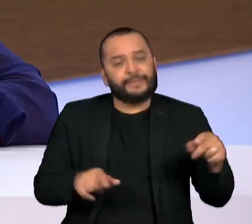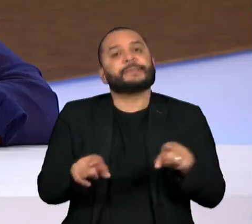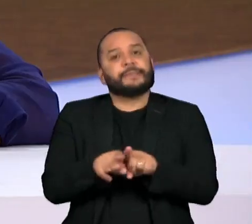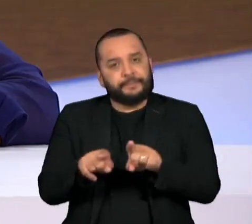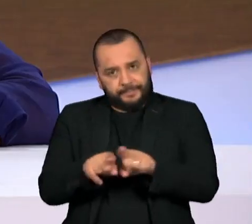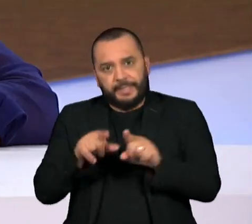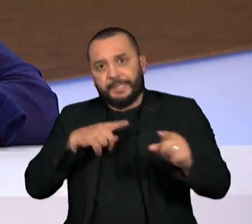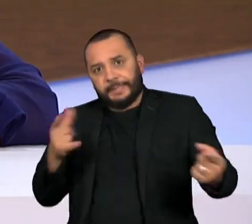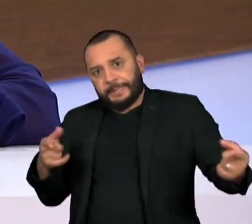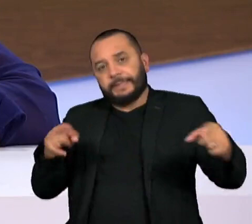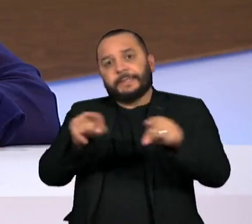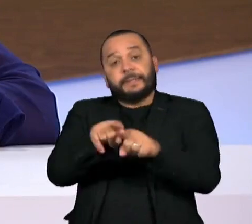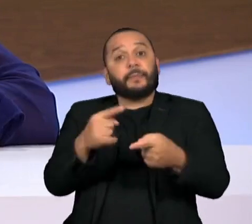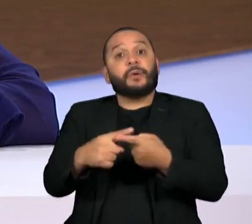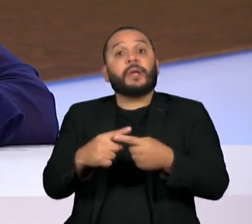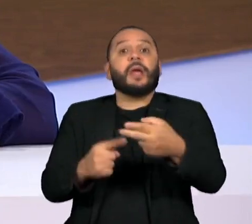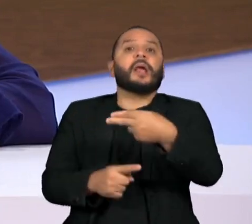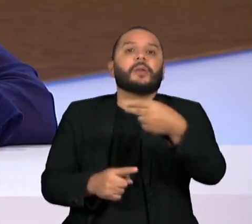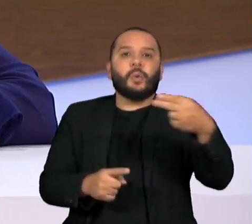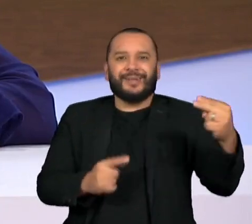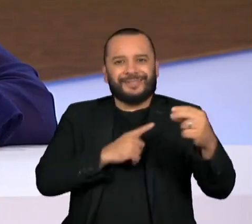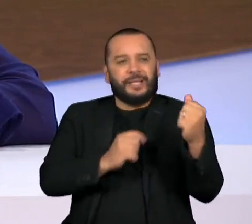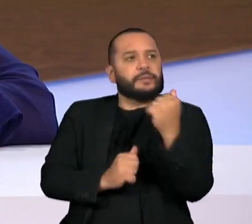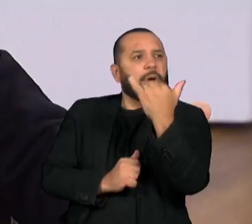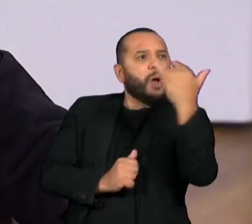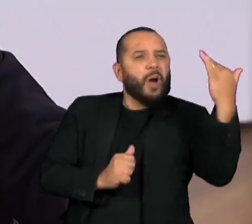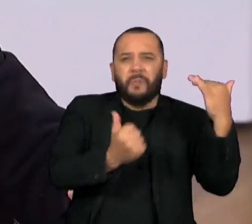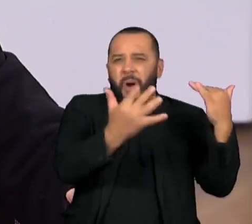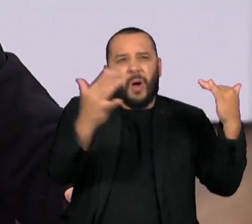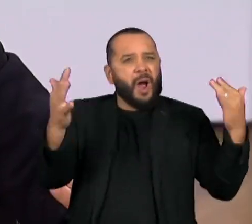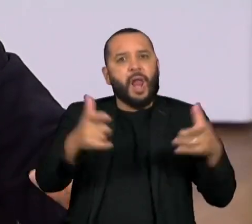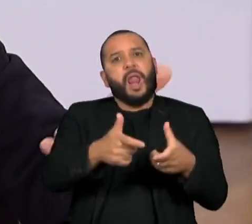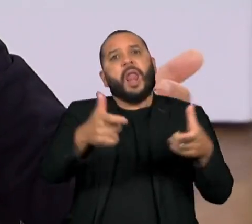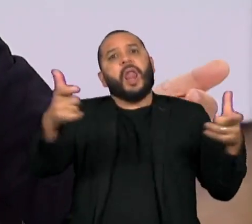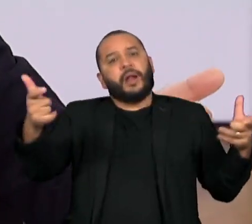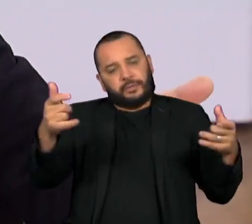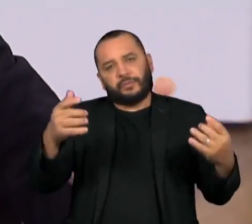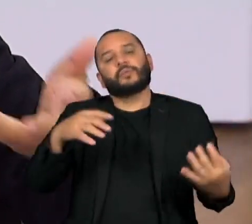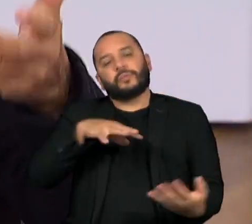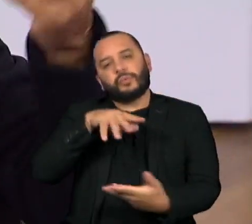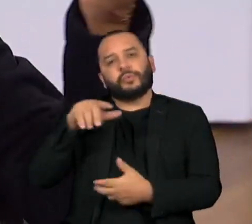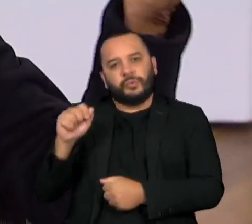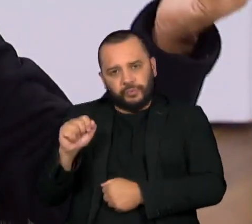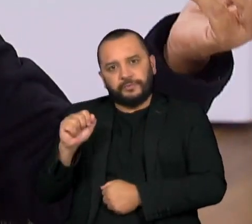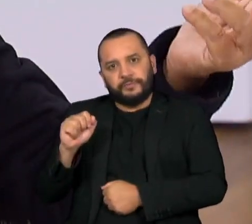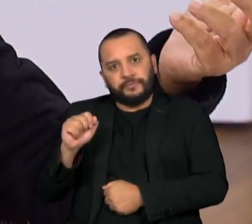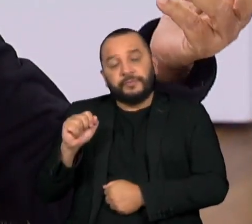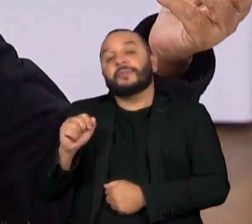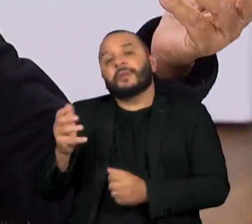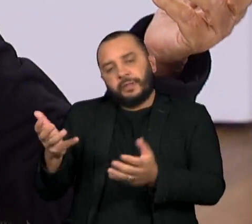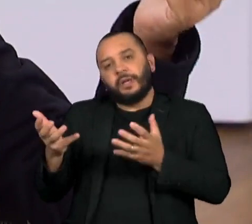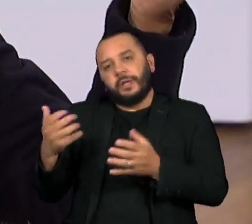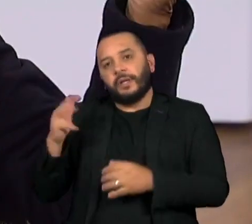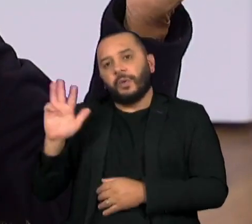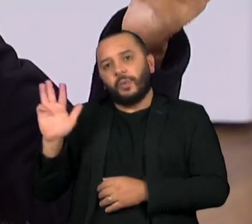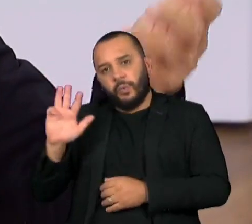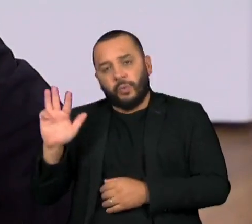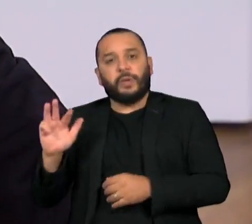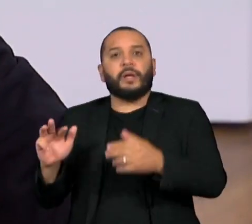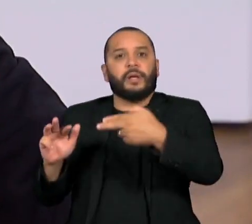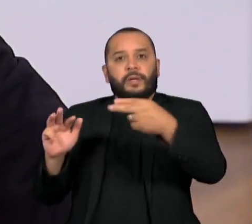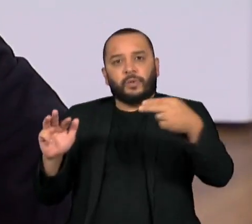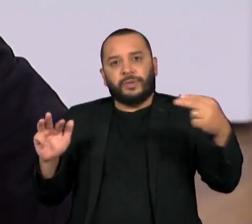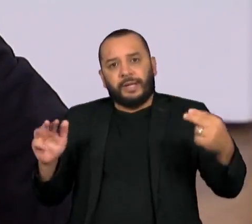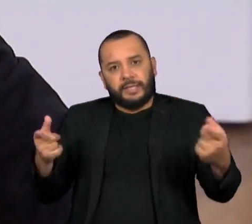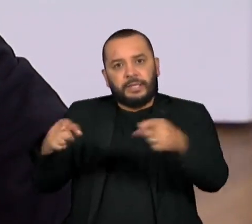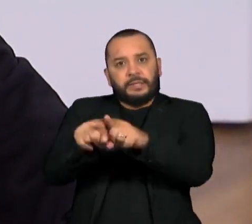de florestas tropicais no mundo, e ia tentar fazer um acordo no sentido de proteger em conjunto as florestas